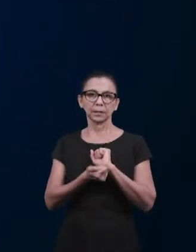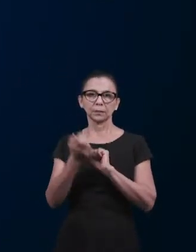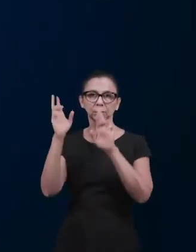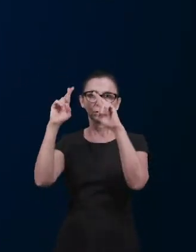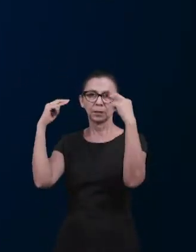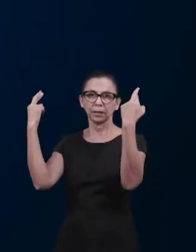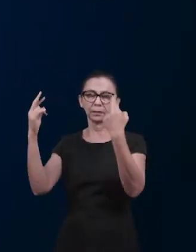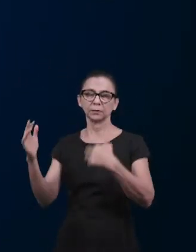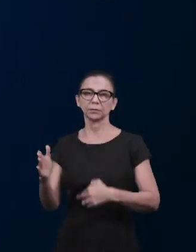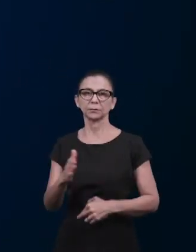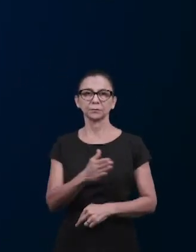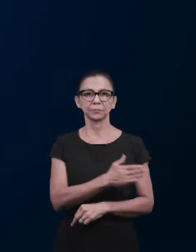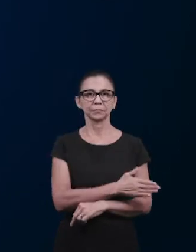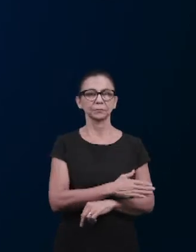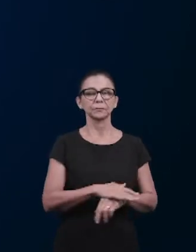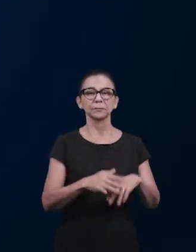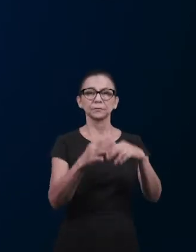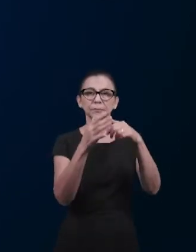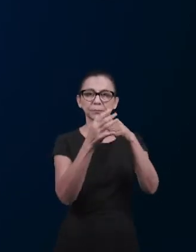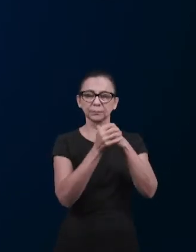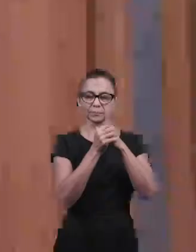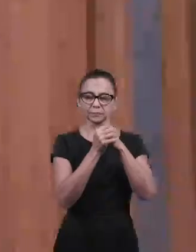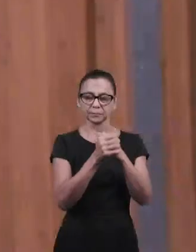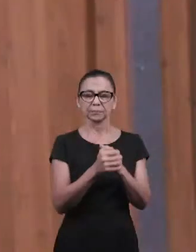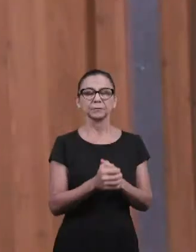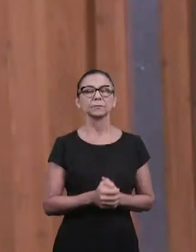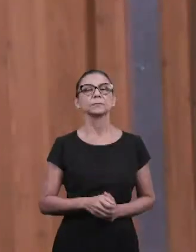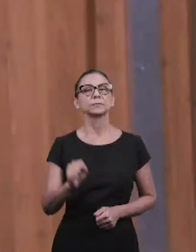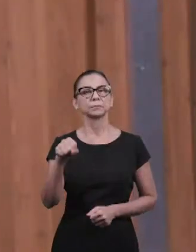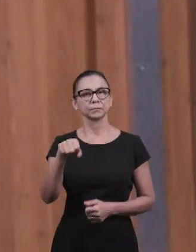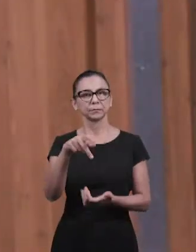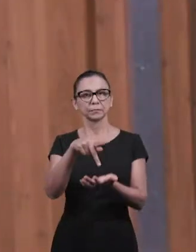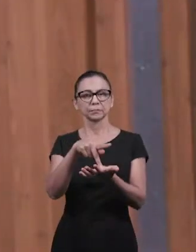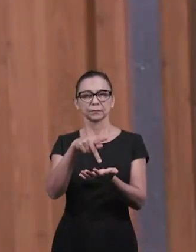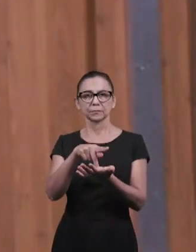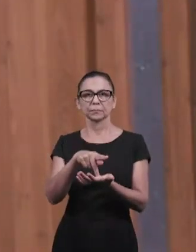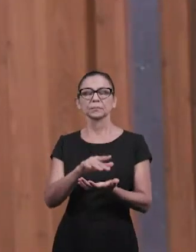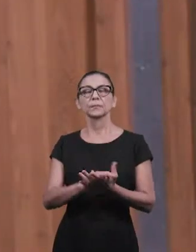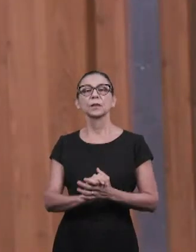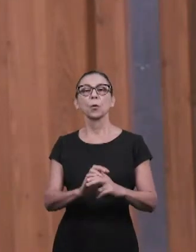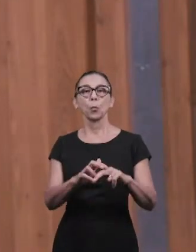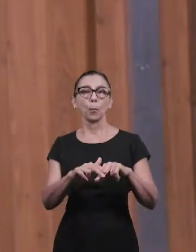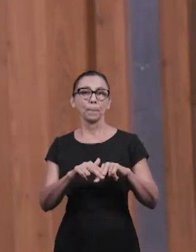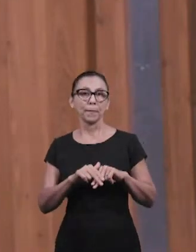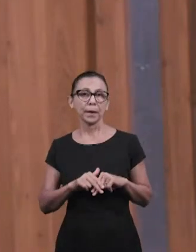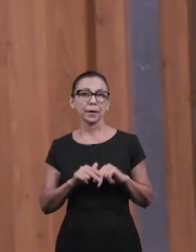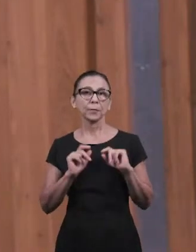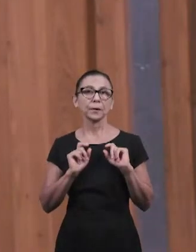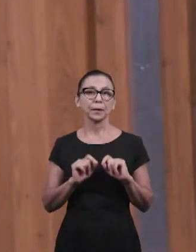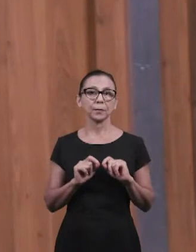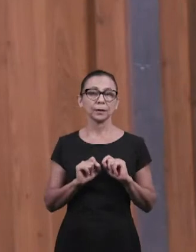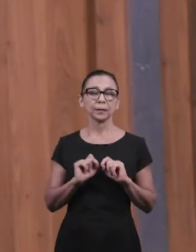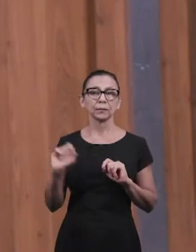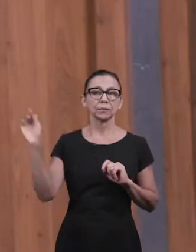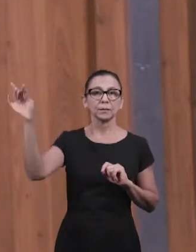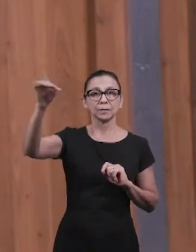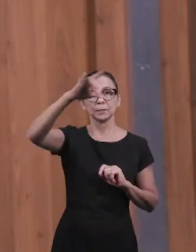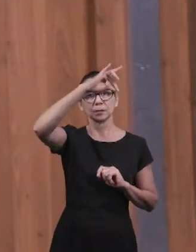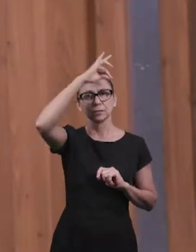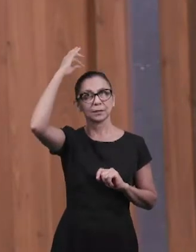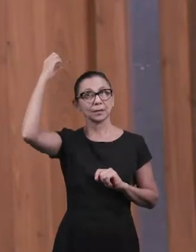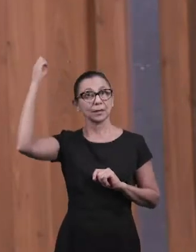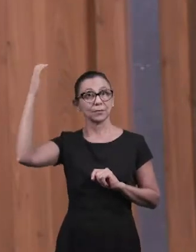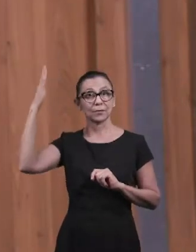A paz do Senhor, irmãos. Amém, irmã Dilcilane. O recurso é este mesmo, o Espírito Santo é que